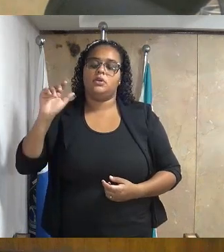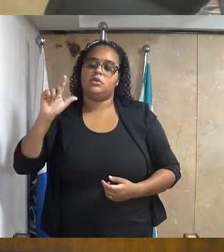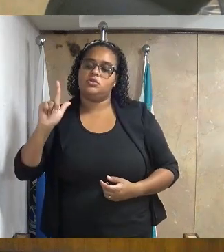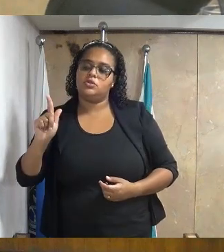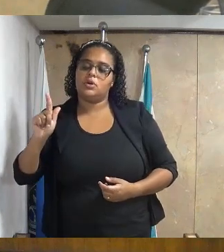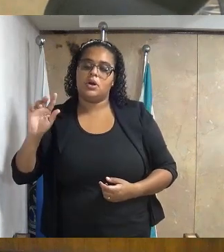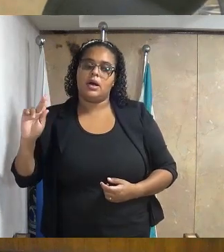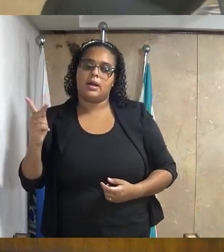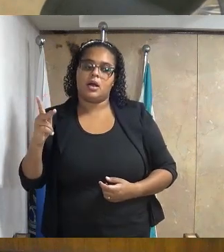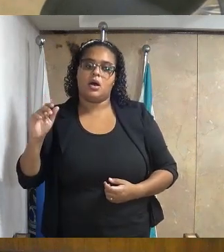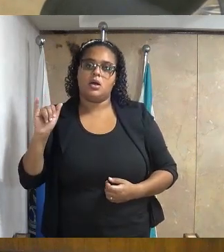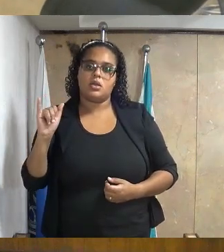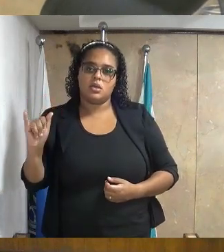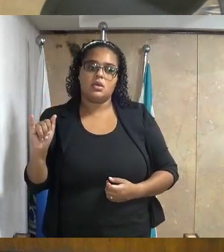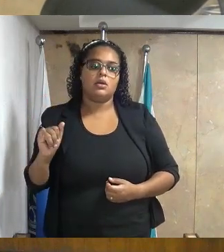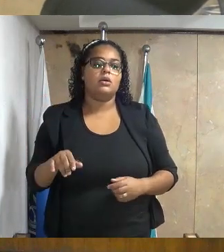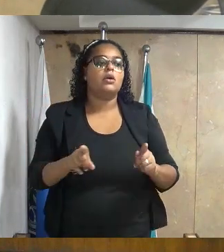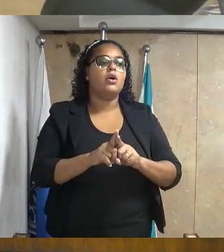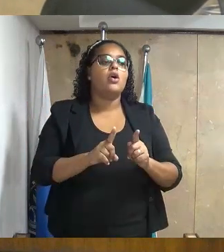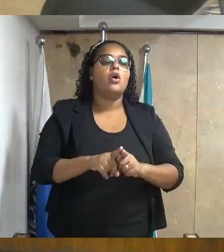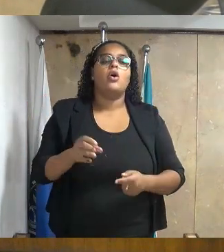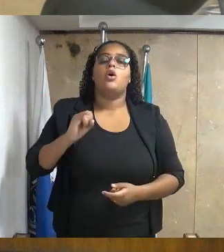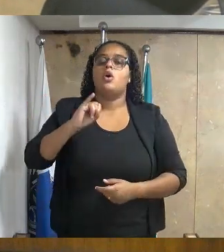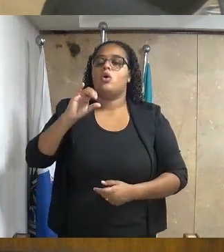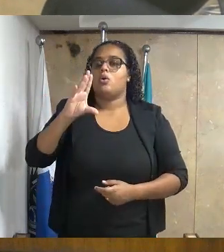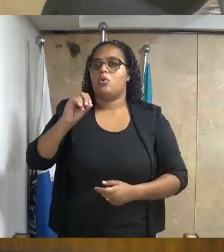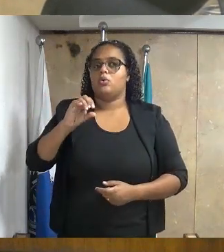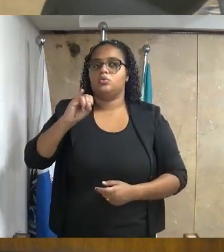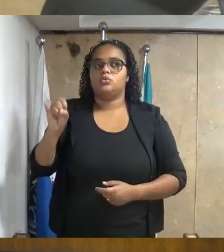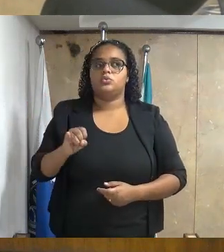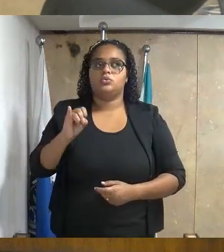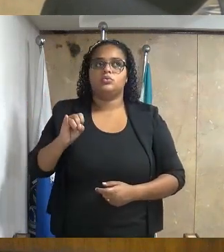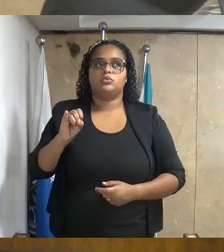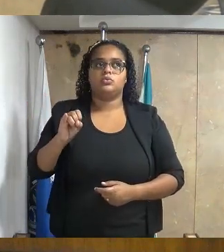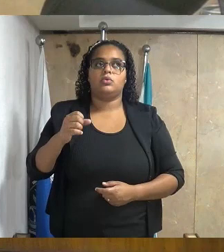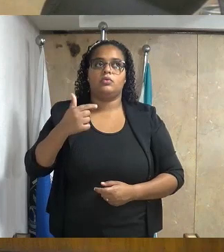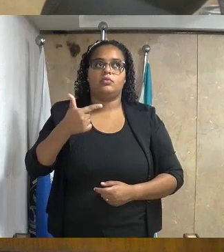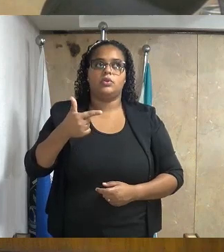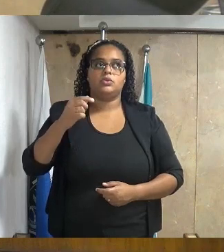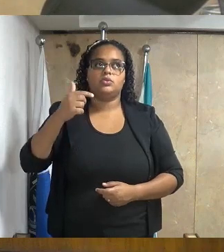localizada no conjunto 22 de abril, terceiro distrito deste município.